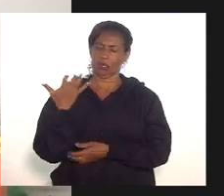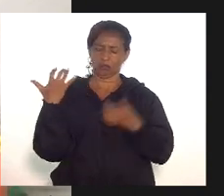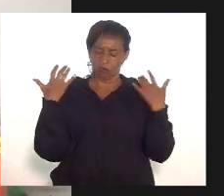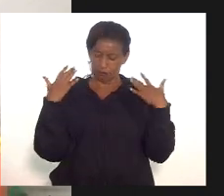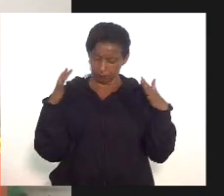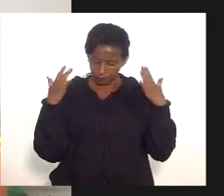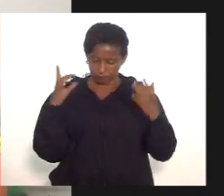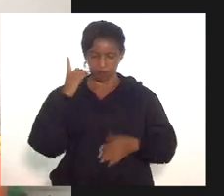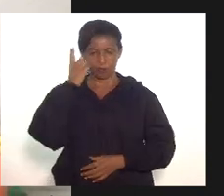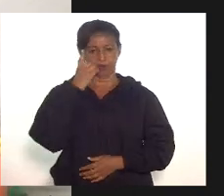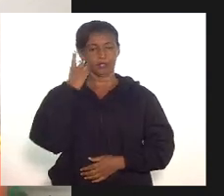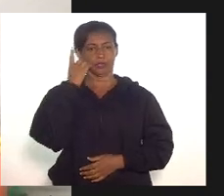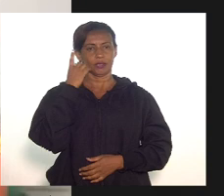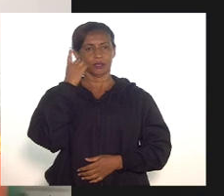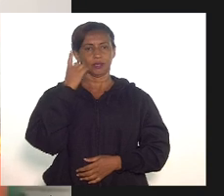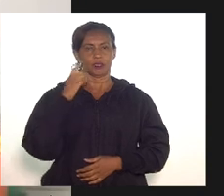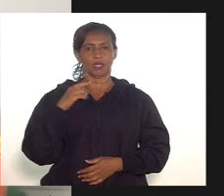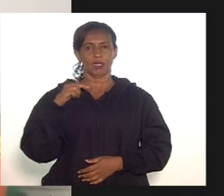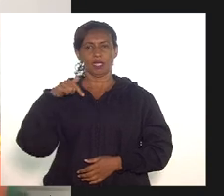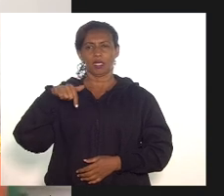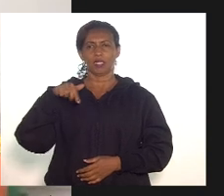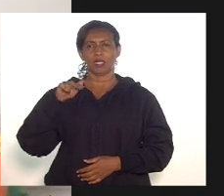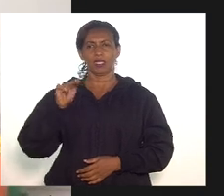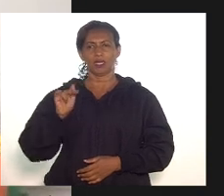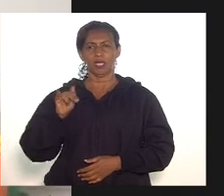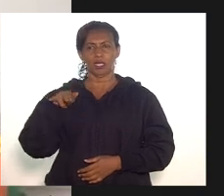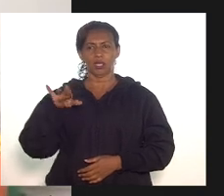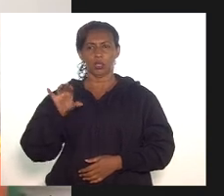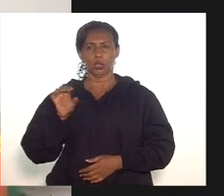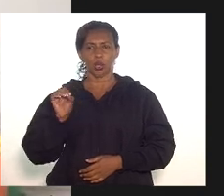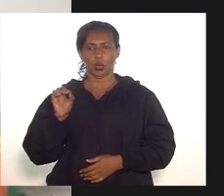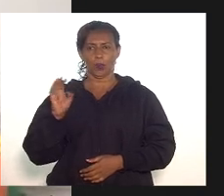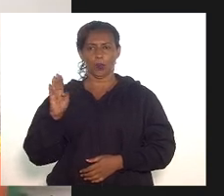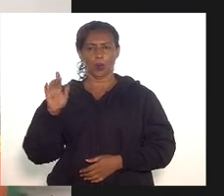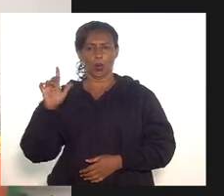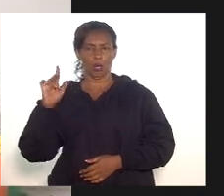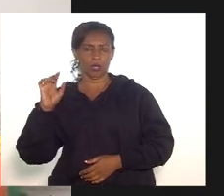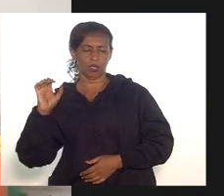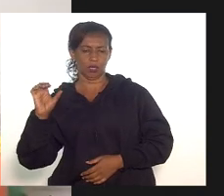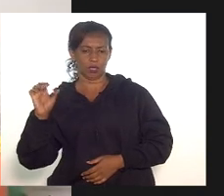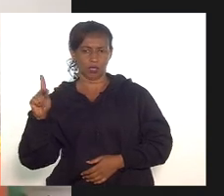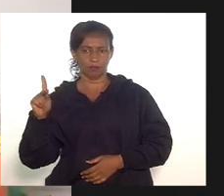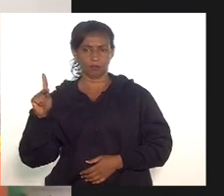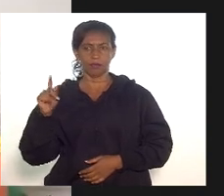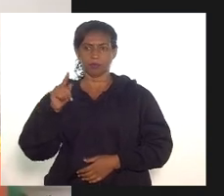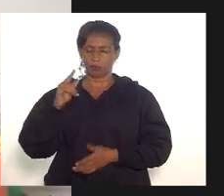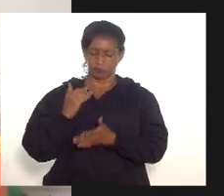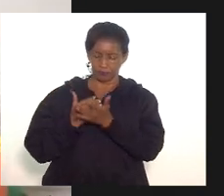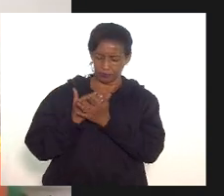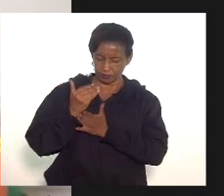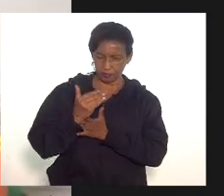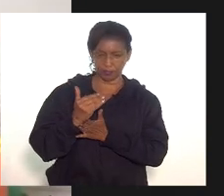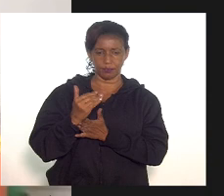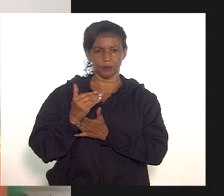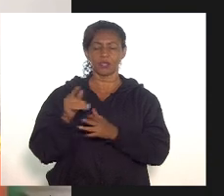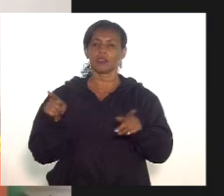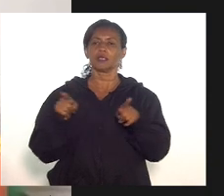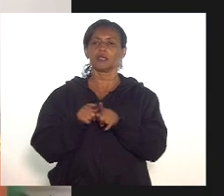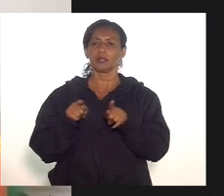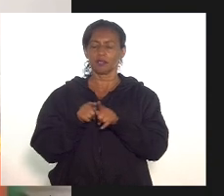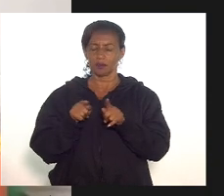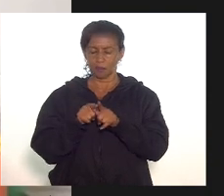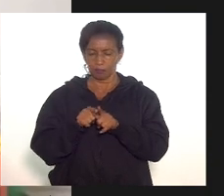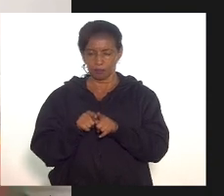o deputado Kinoploch pela excelente iniciativa e também me